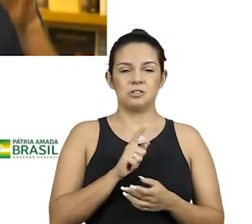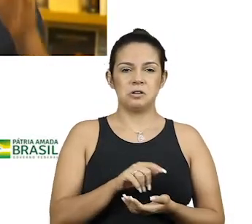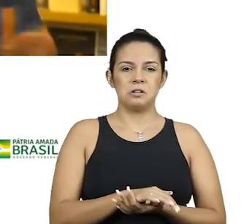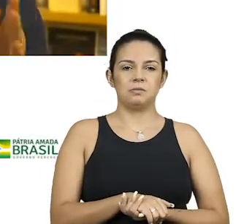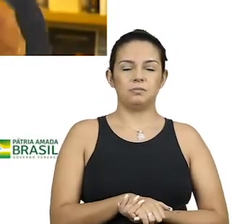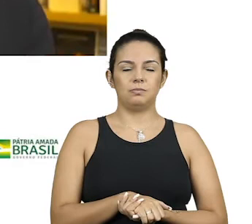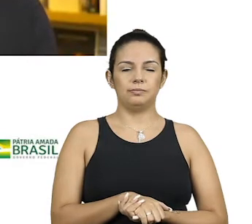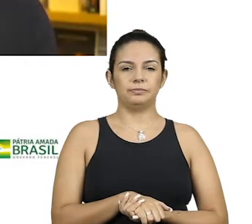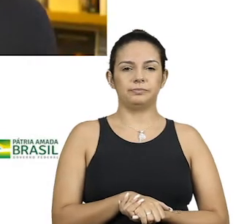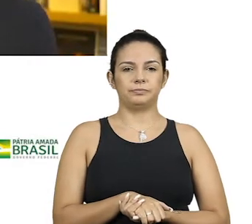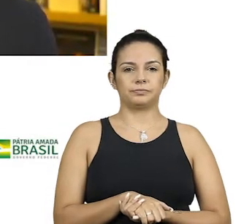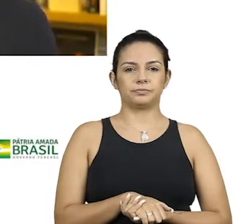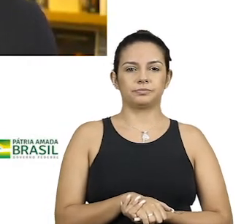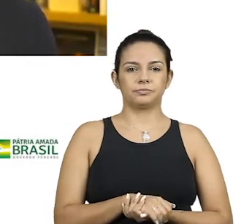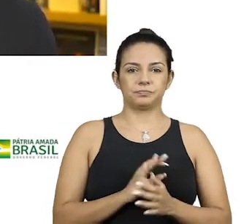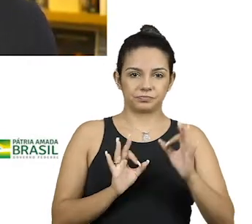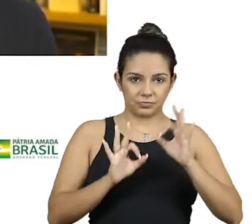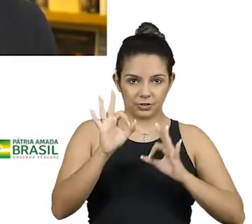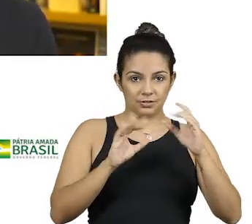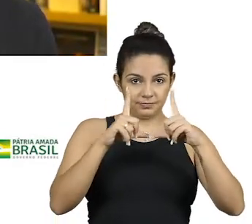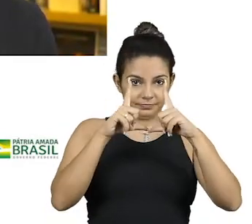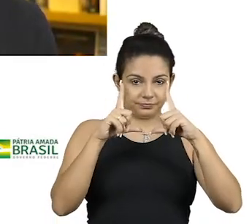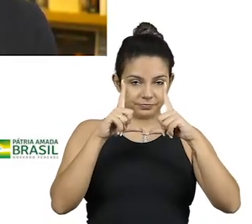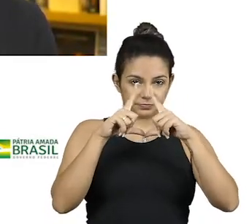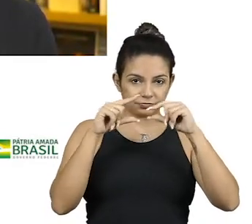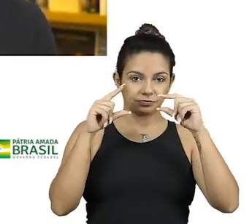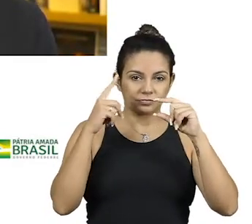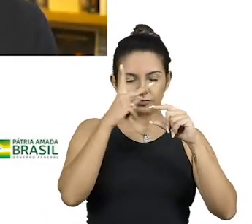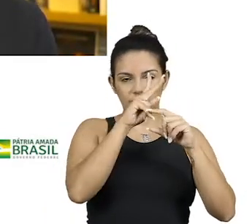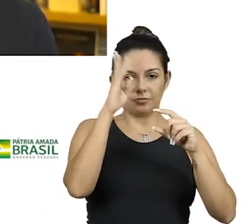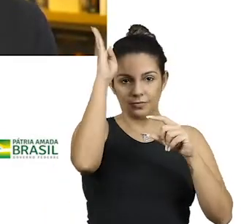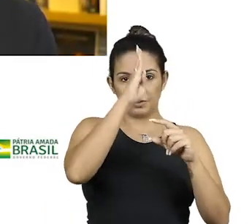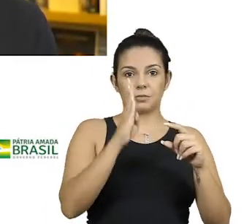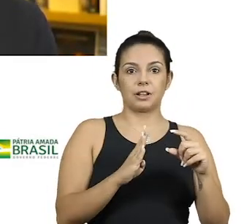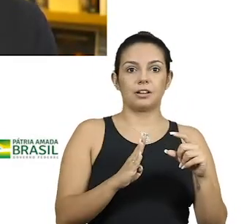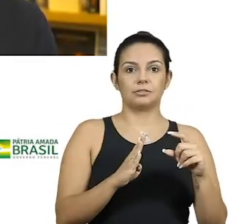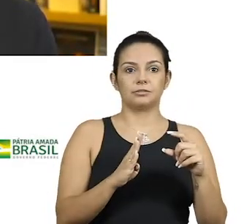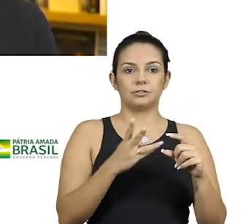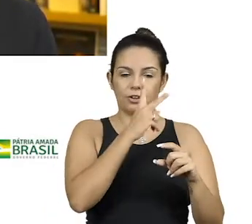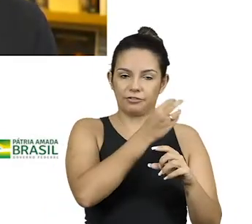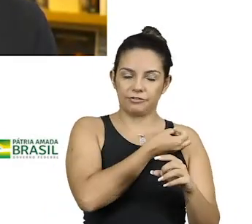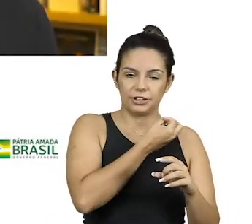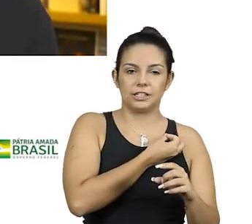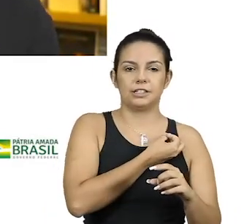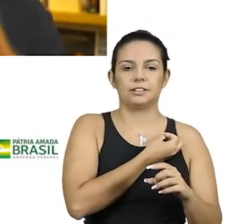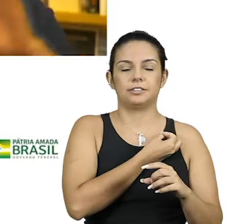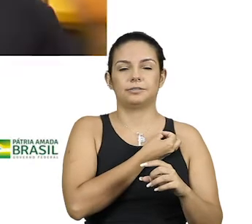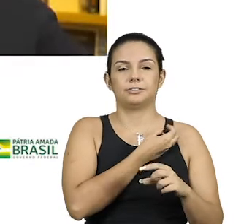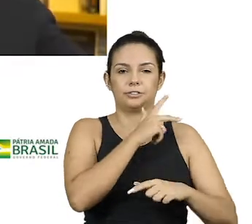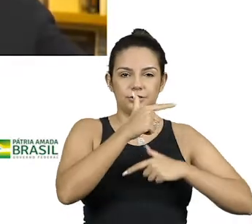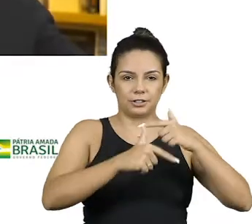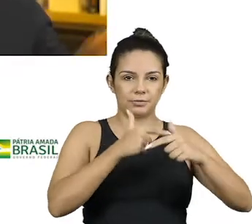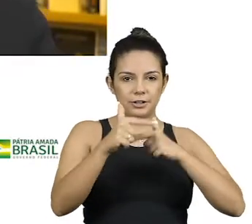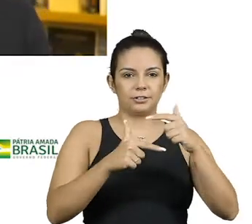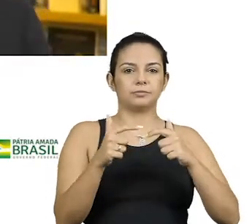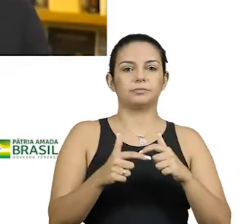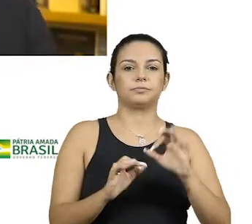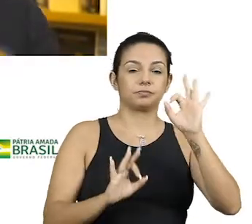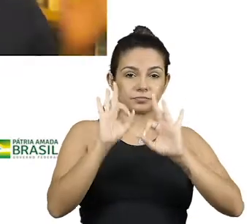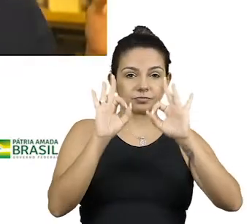um projeto de Brasil na sua vida e no seu trabalho. projetos